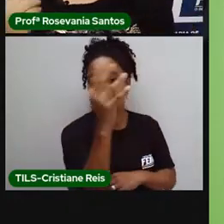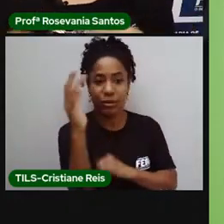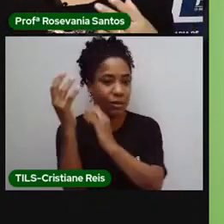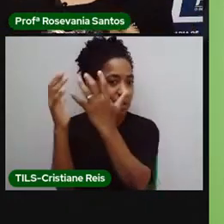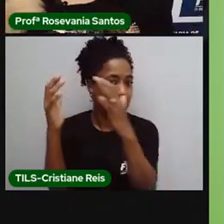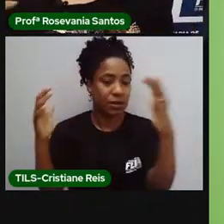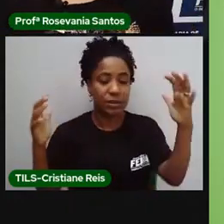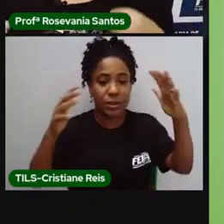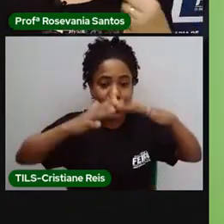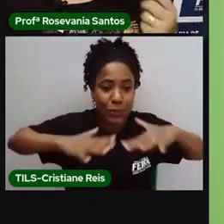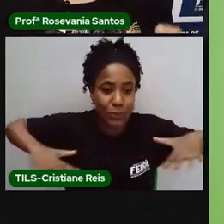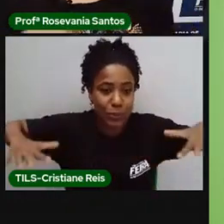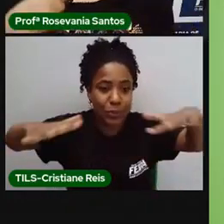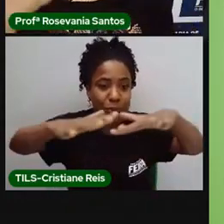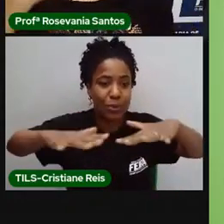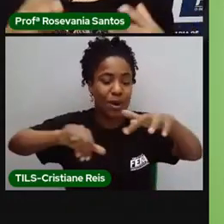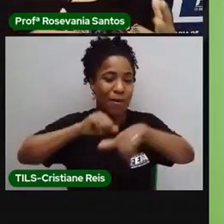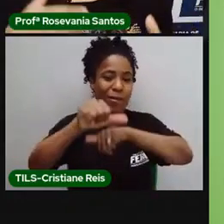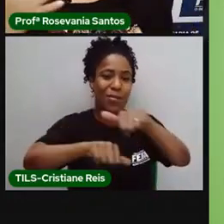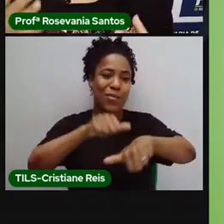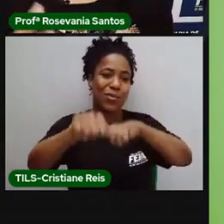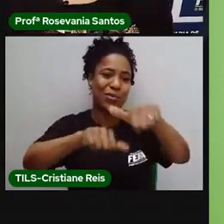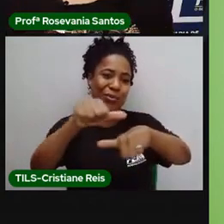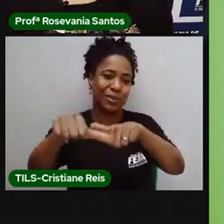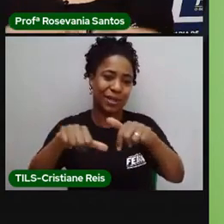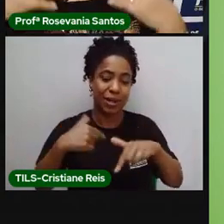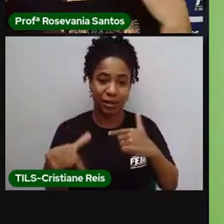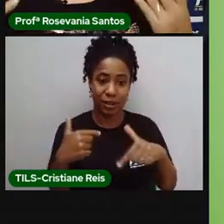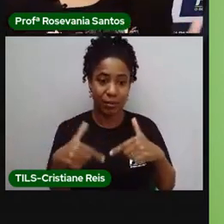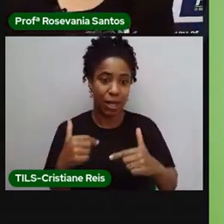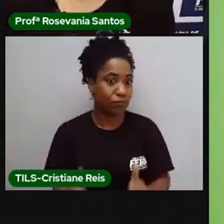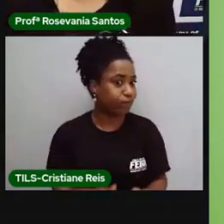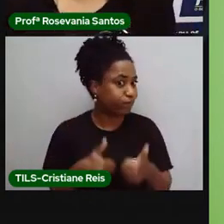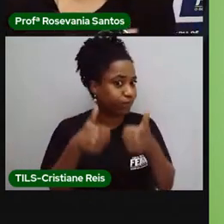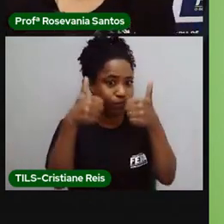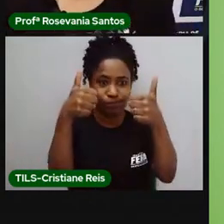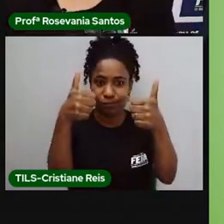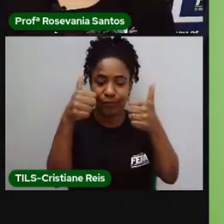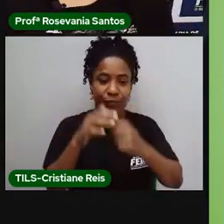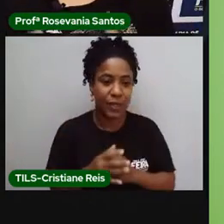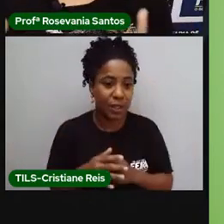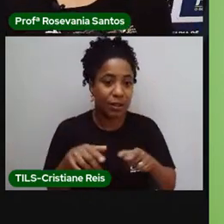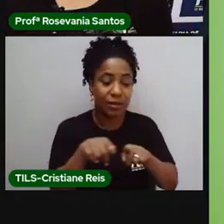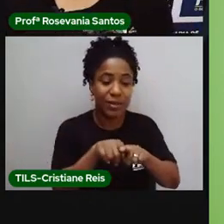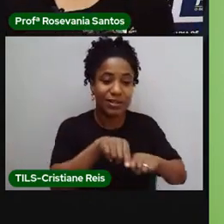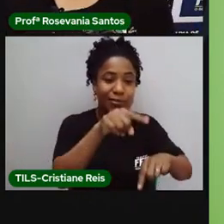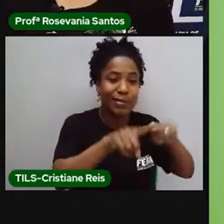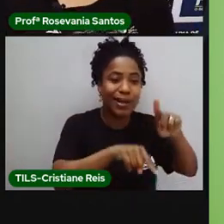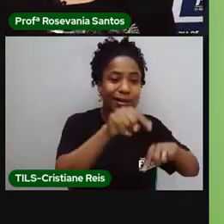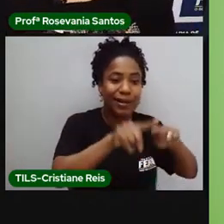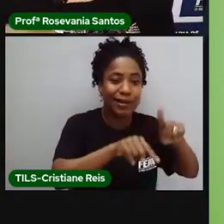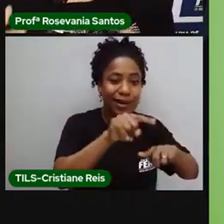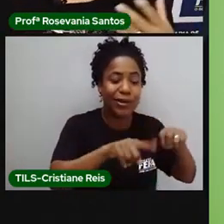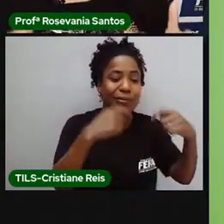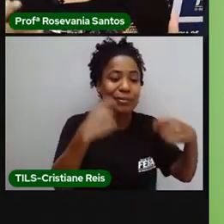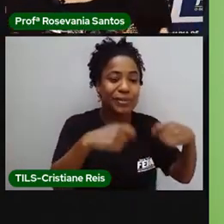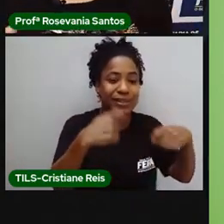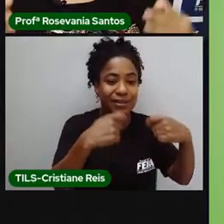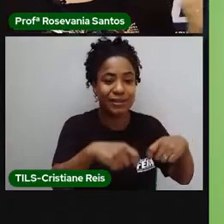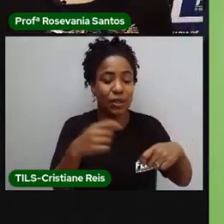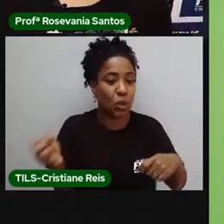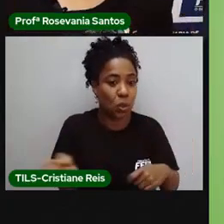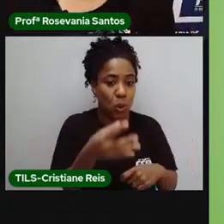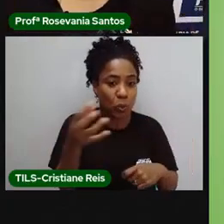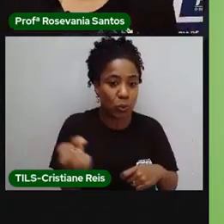indústria precisa de um novo tipo de matéria-prima para fazer outro tipo de material, onde é que vai vir isso aí? Vem da natureza. E todos os